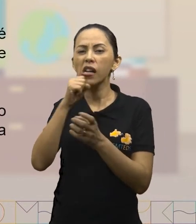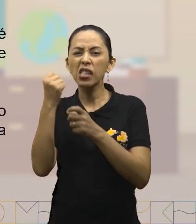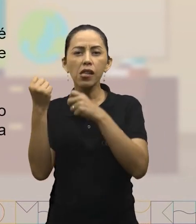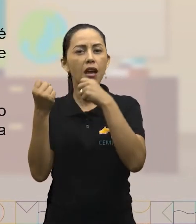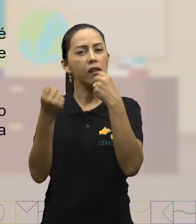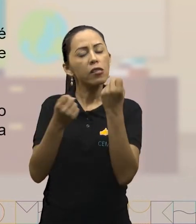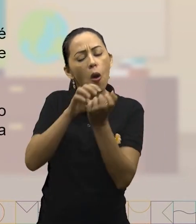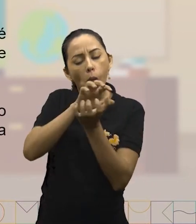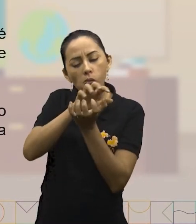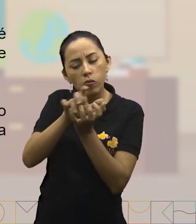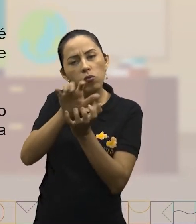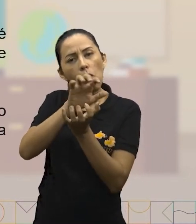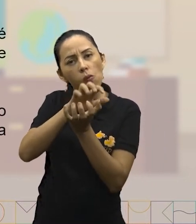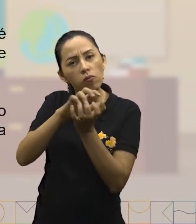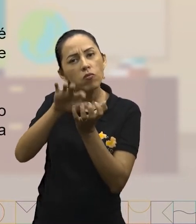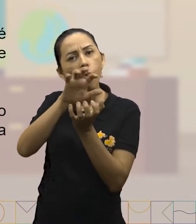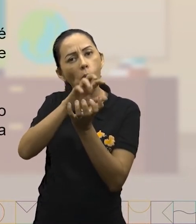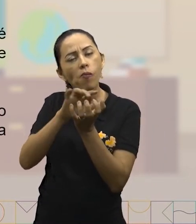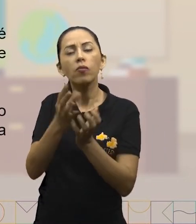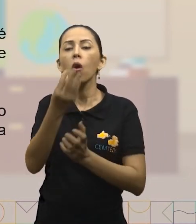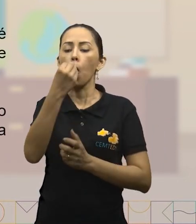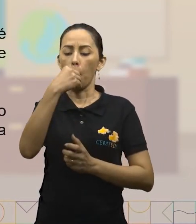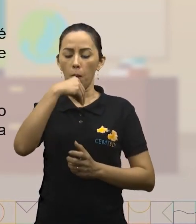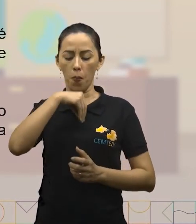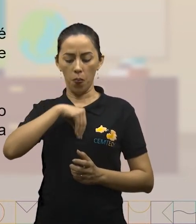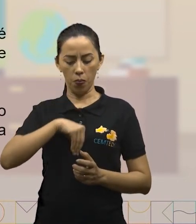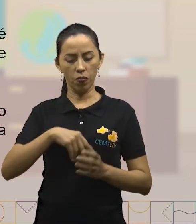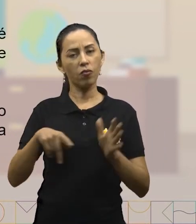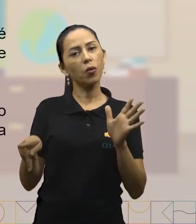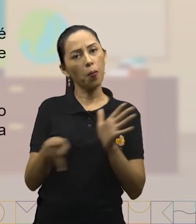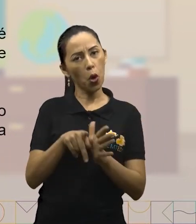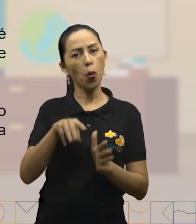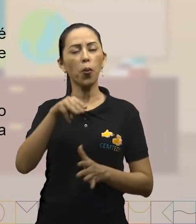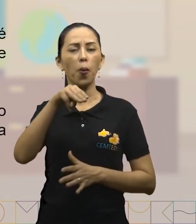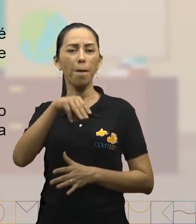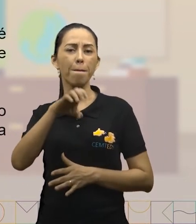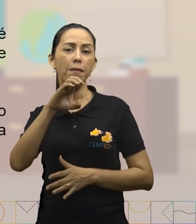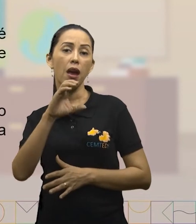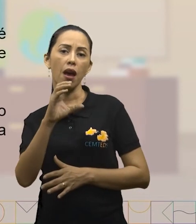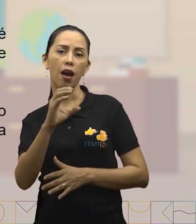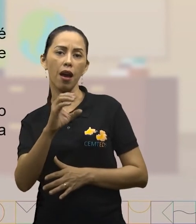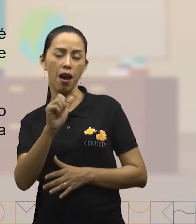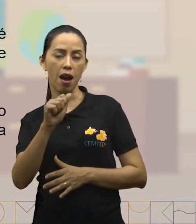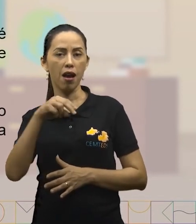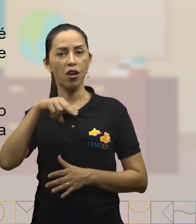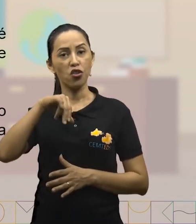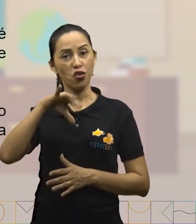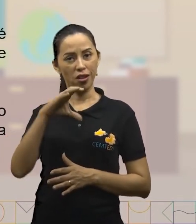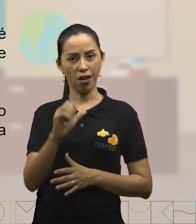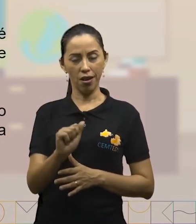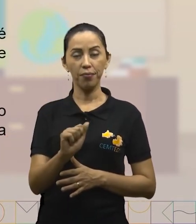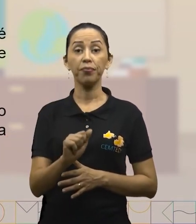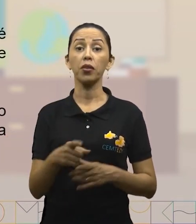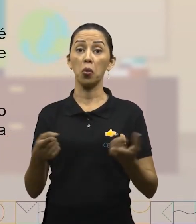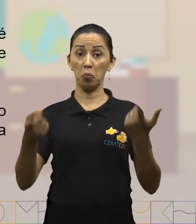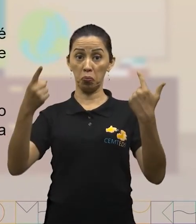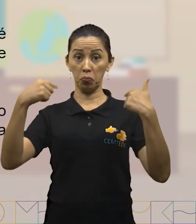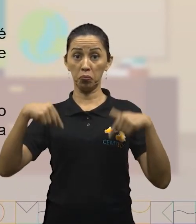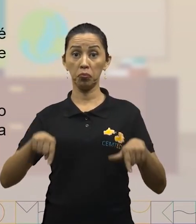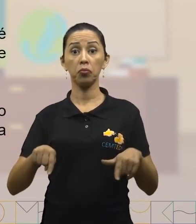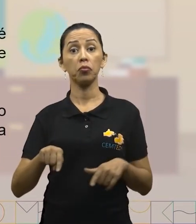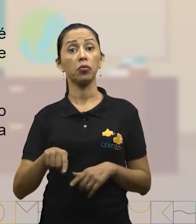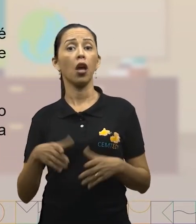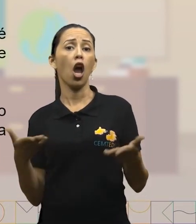ocorre na mastigação, deglutição e com os movimentos peristálticos. A próxima